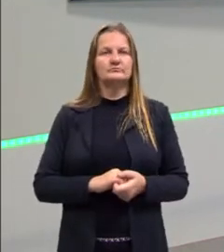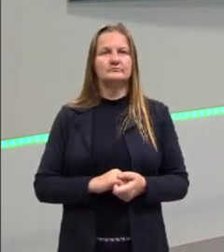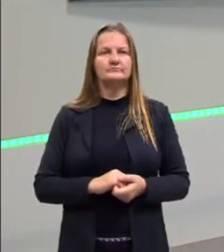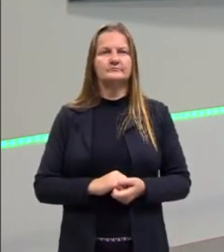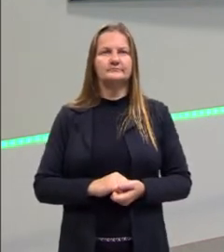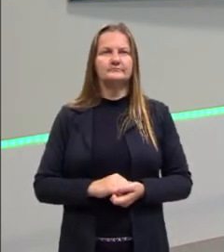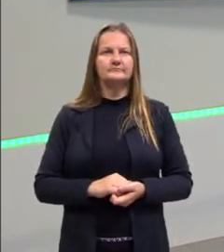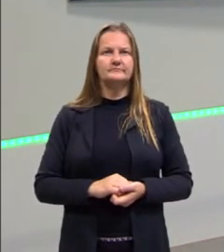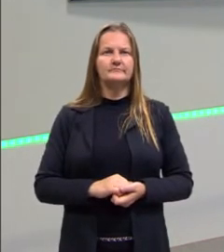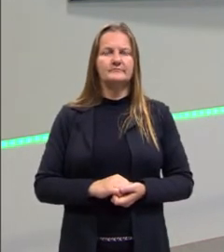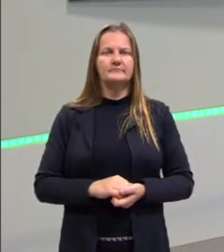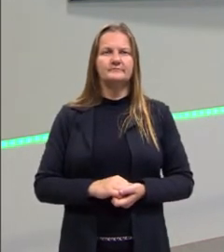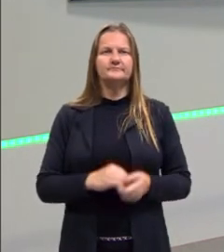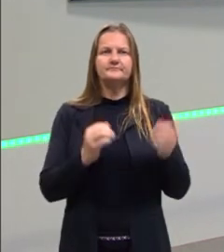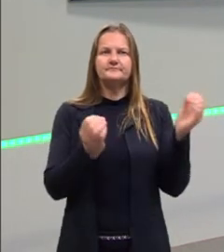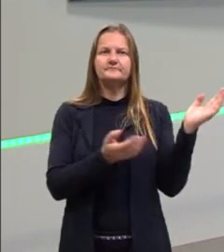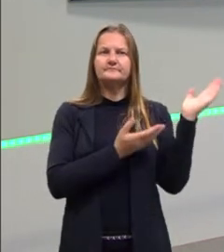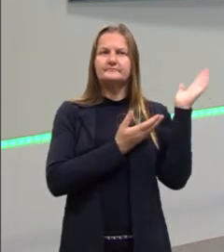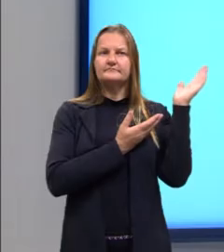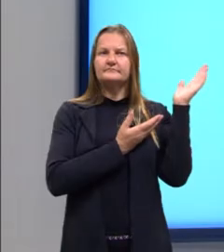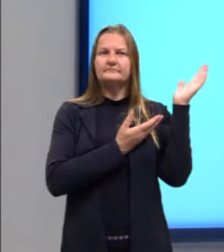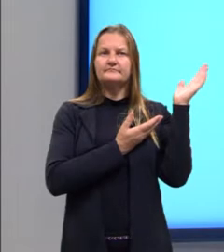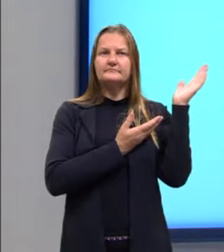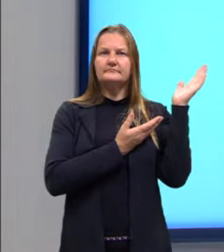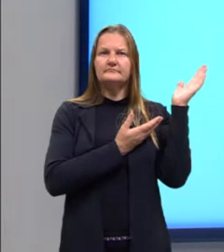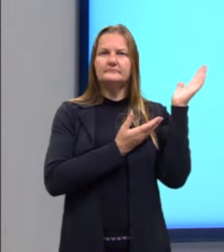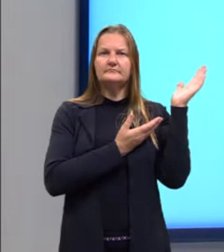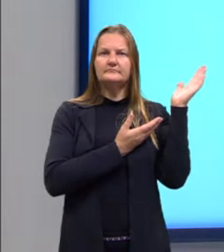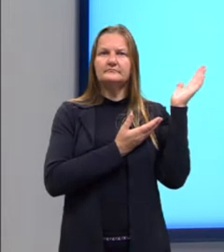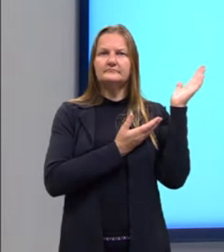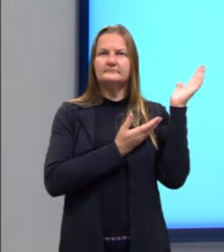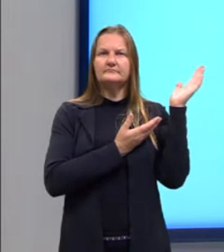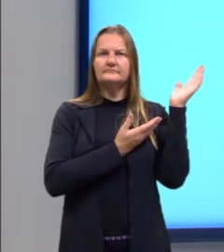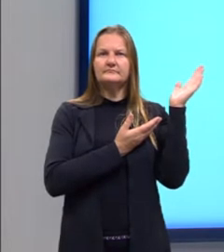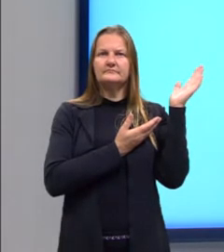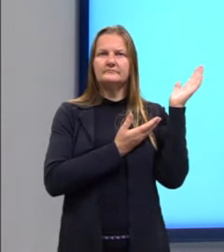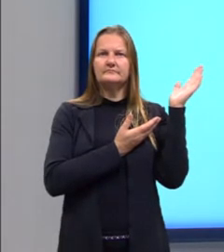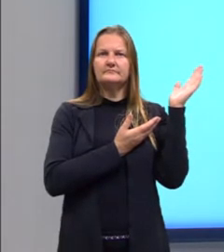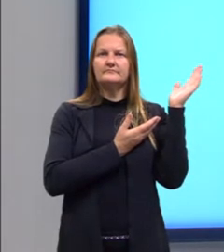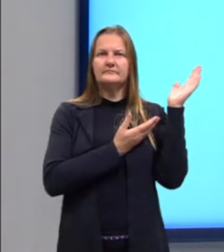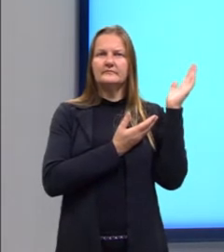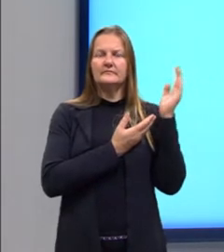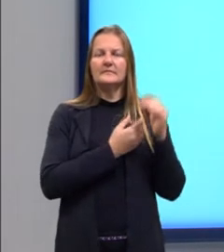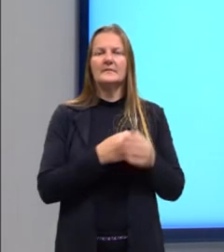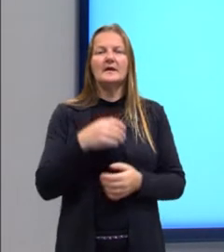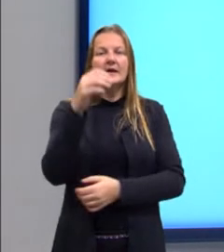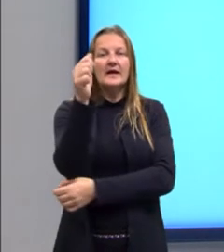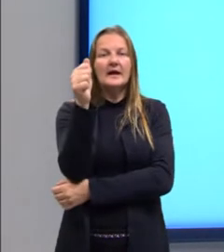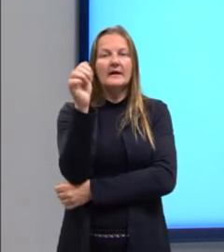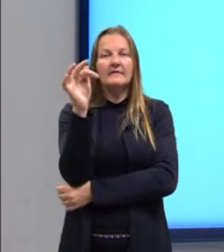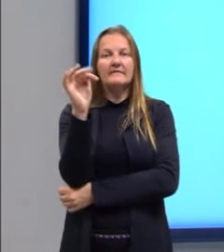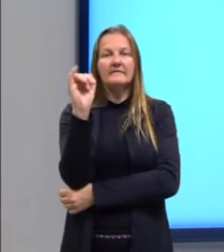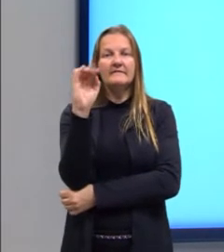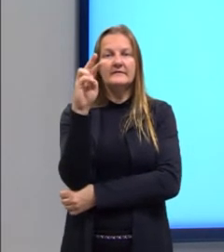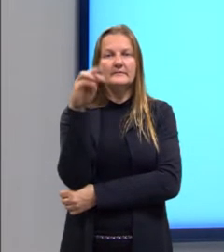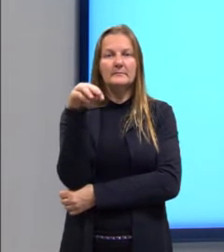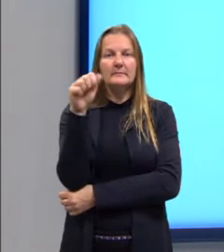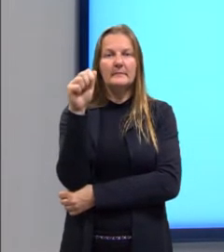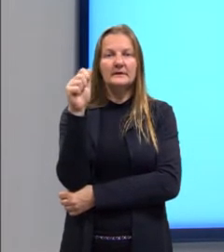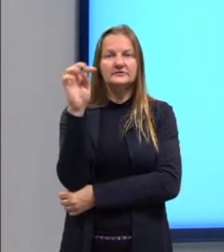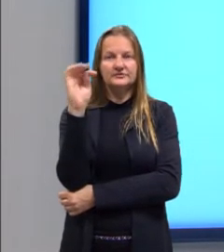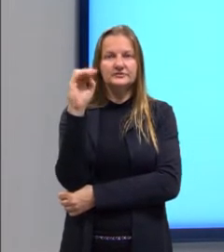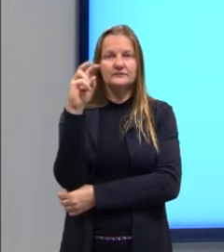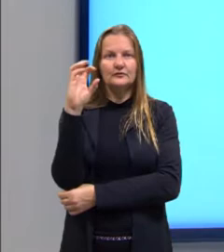Vamos lá, então. Modo imperativo afirmativo. Para formar